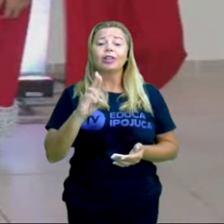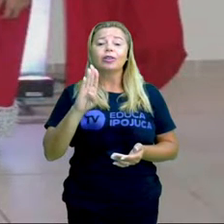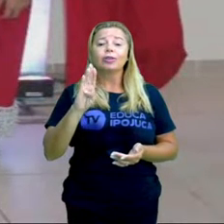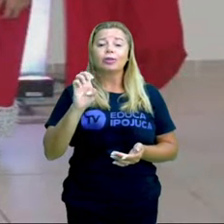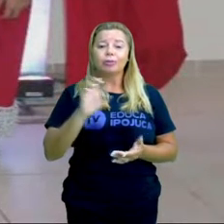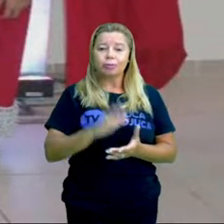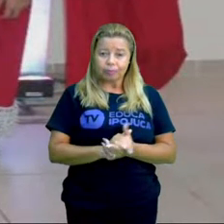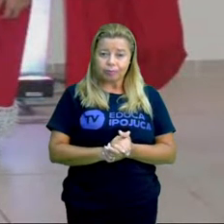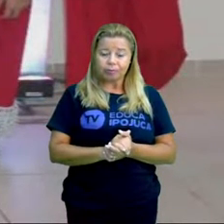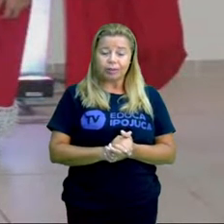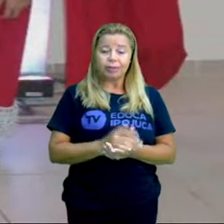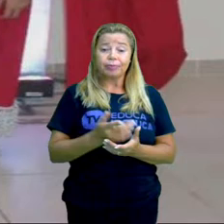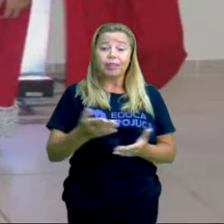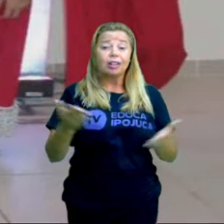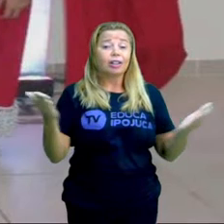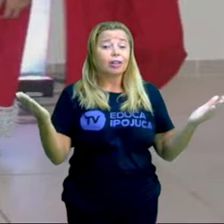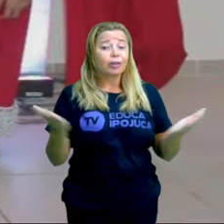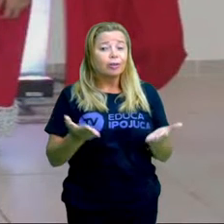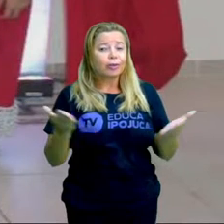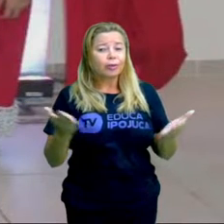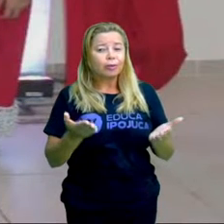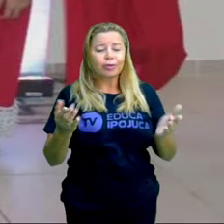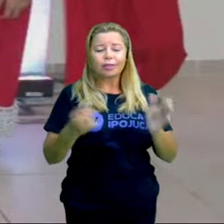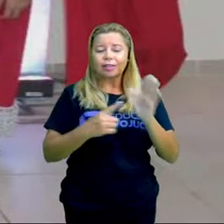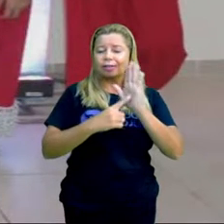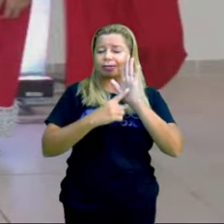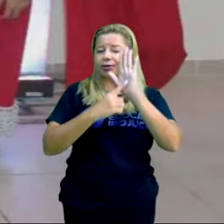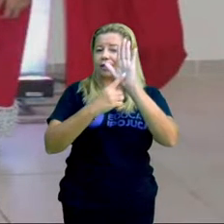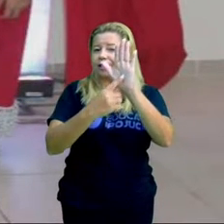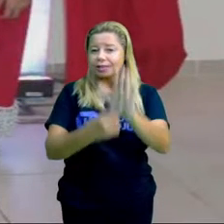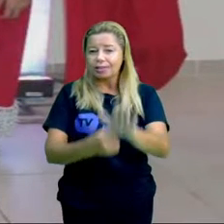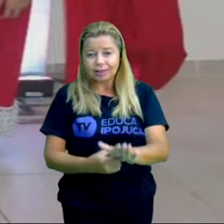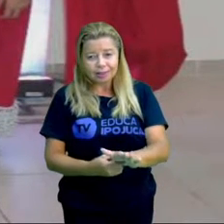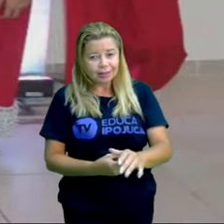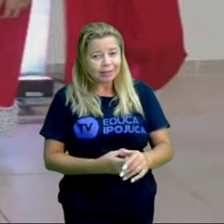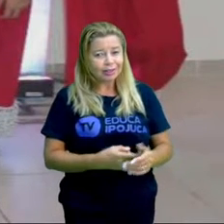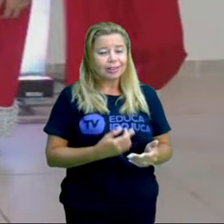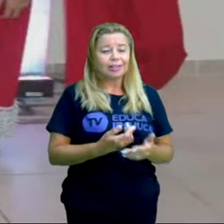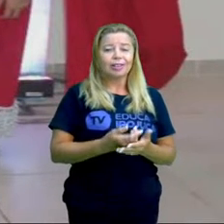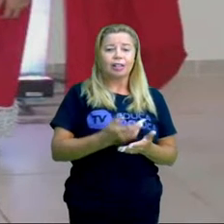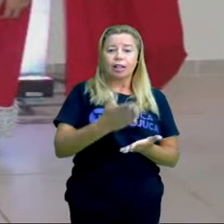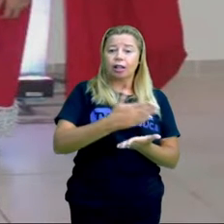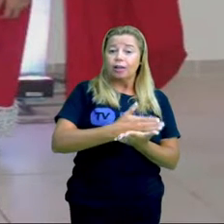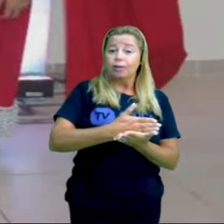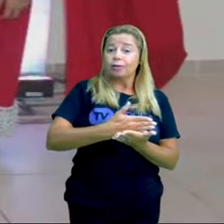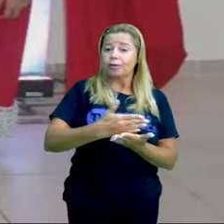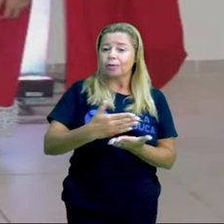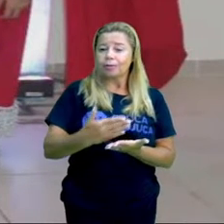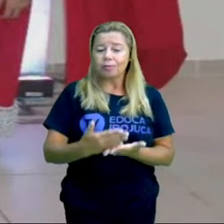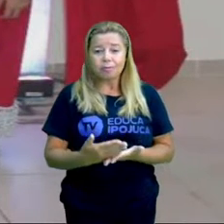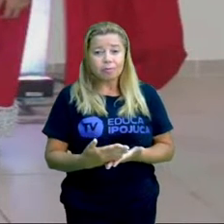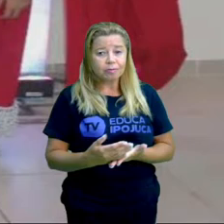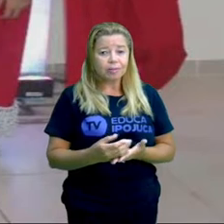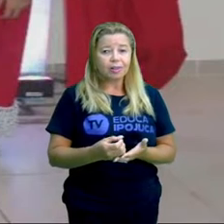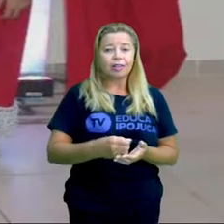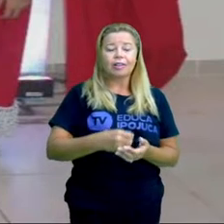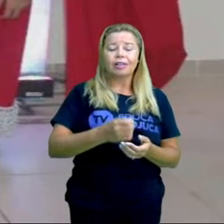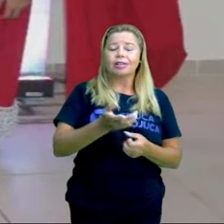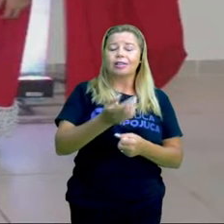campo do avião, e que hoje se apresenta, se apresenta em aberturas de ano letivo, né, e que